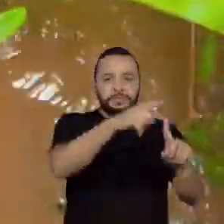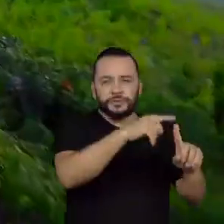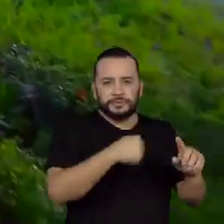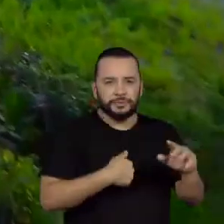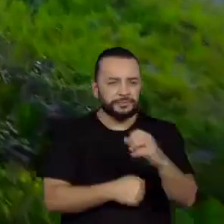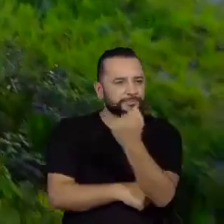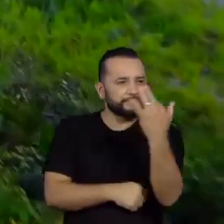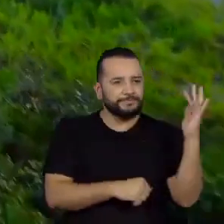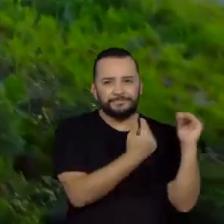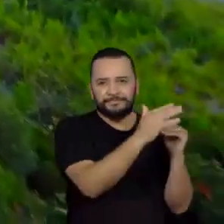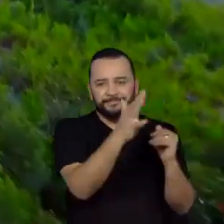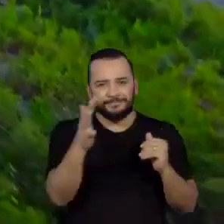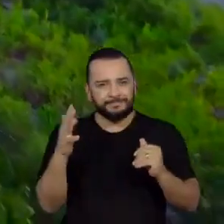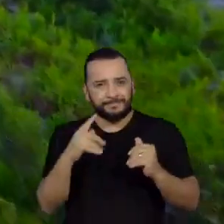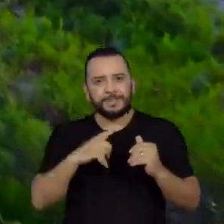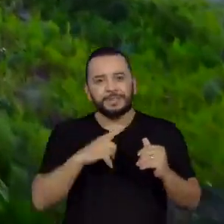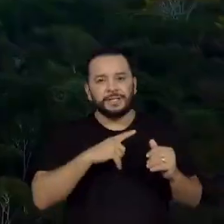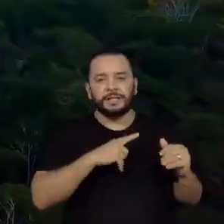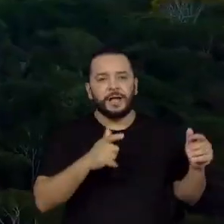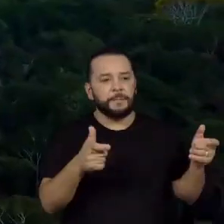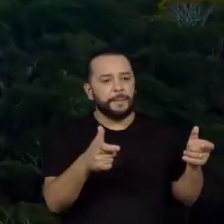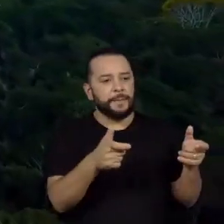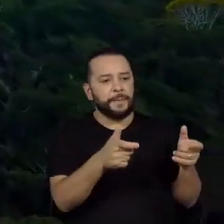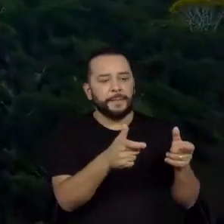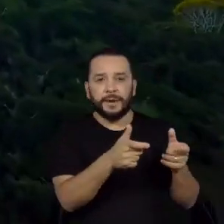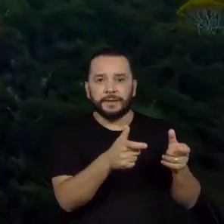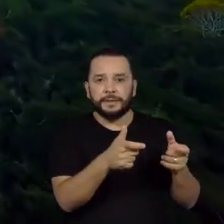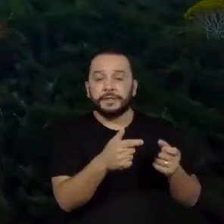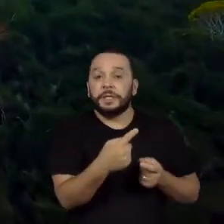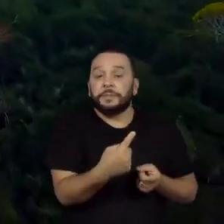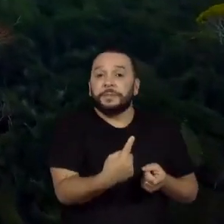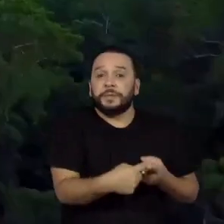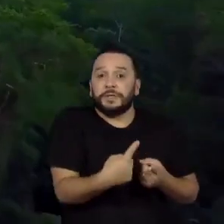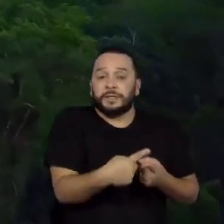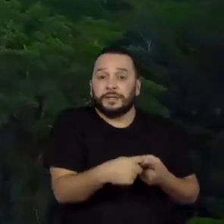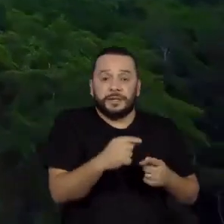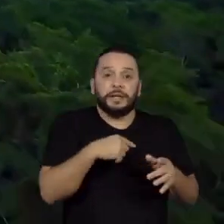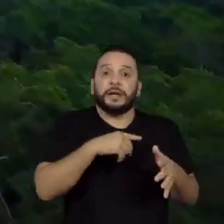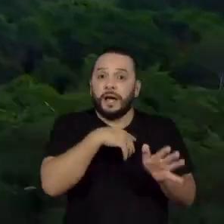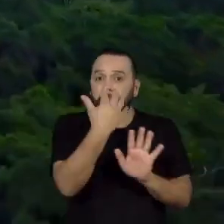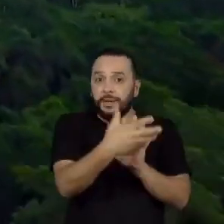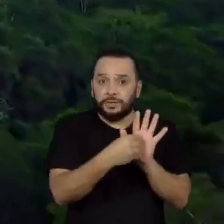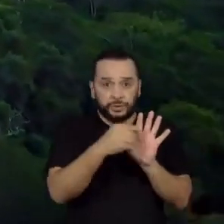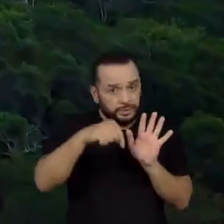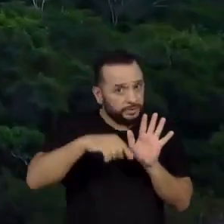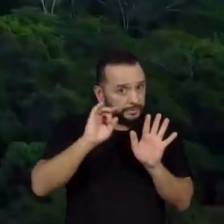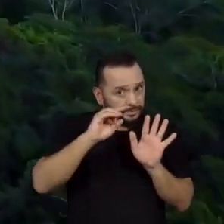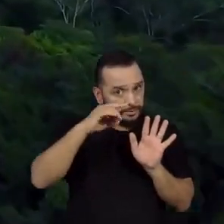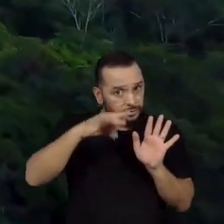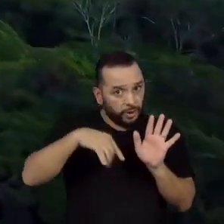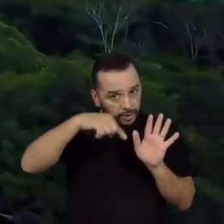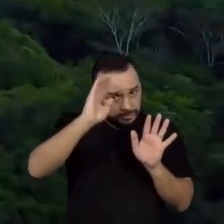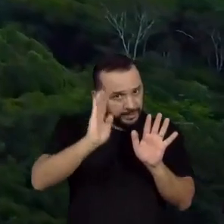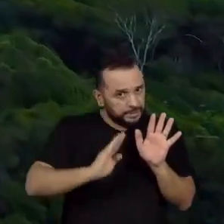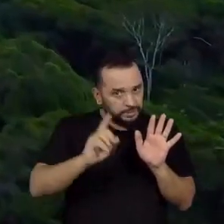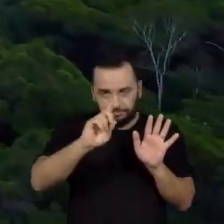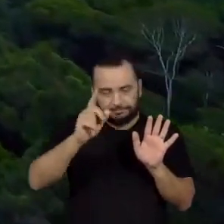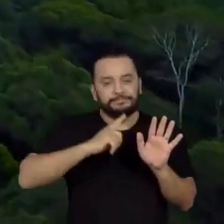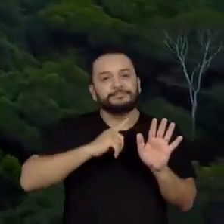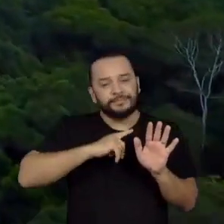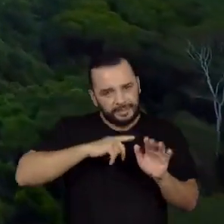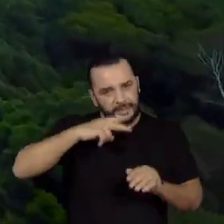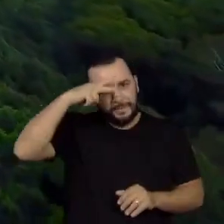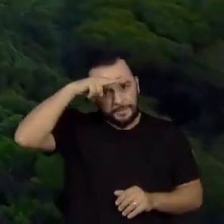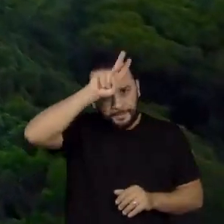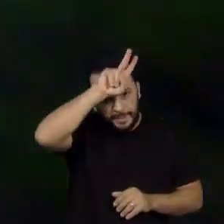diminui. Por quê? Porque a Floresta Amazônica vai muito além das nossas fronteiras, né? A gente compartilha essa floresta maravilhosa com